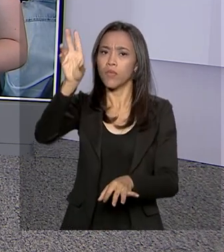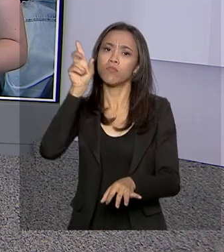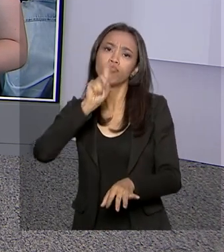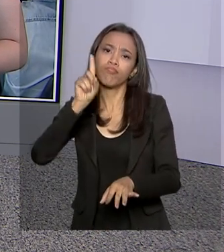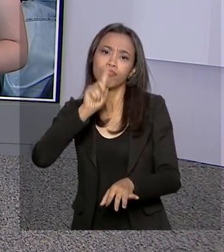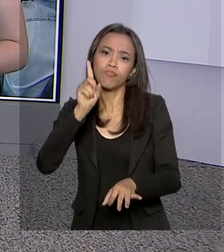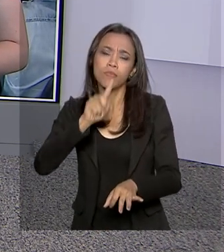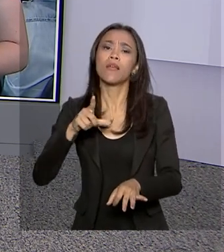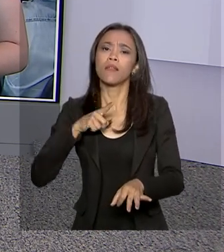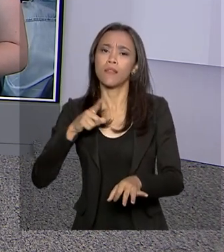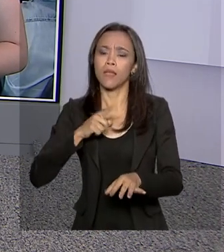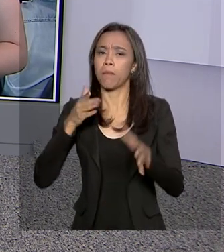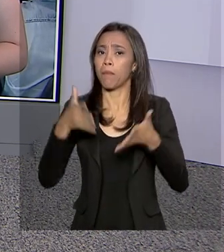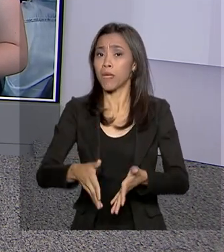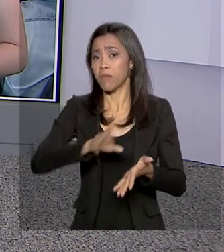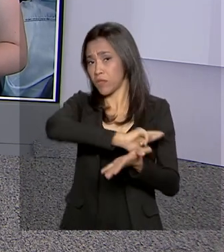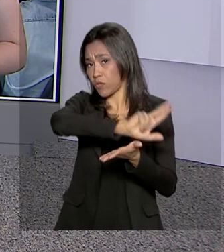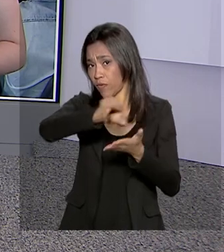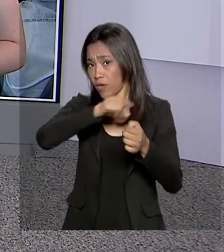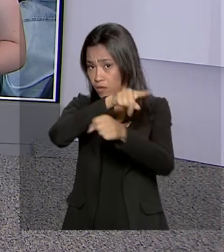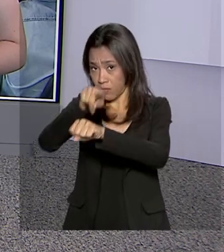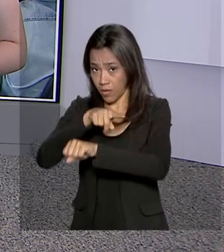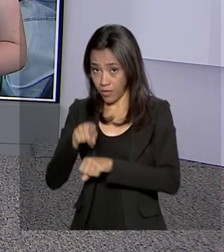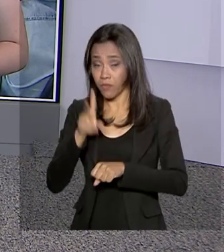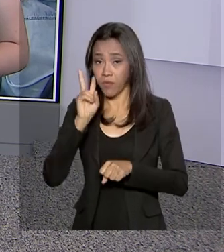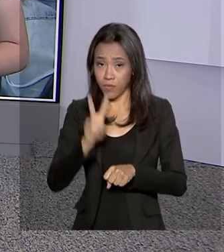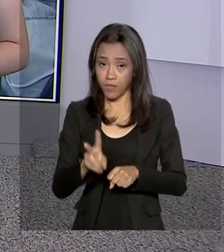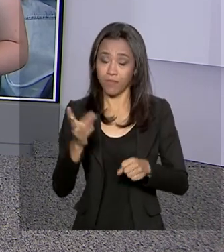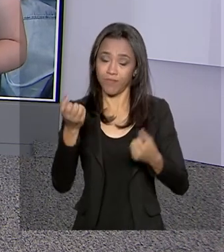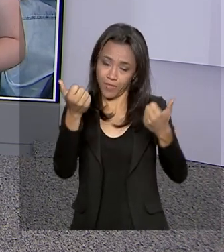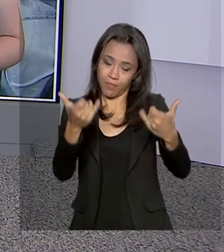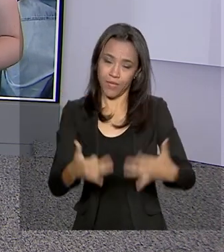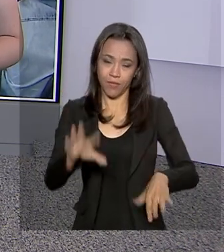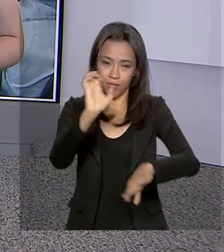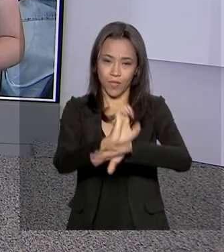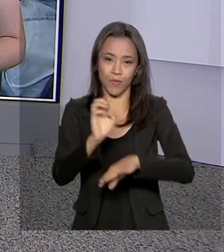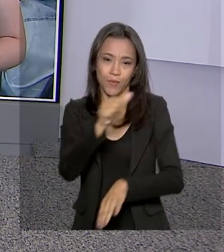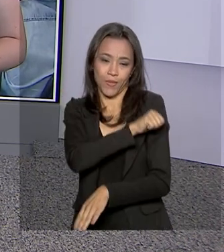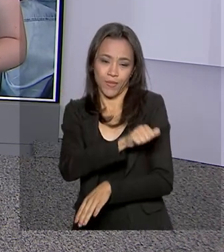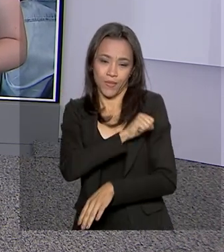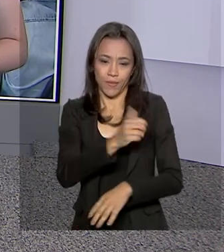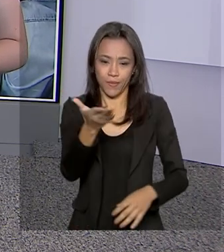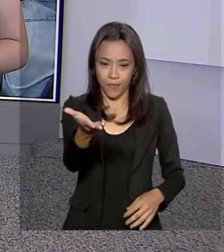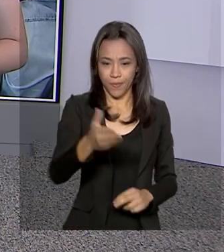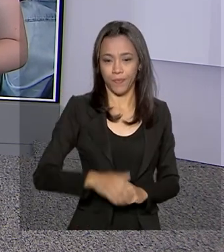a participação de vários países. Vamos ao Rio de Janeiro, a Alessandra Laco tem os detalhes. Bom dia, Alessandra.